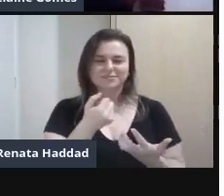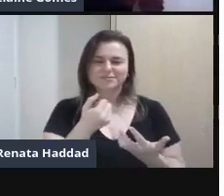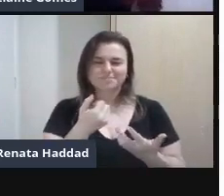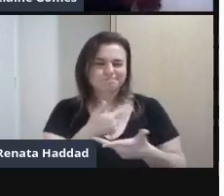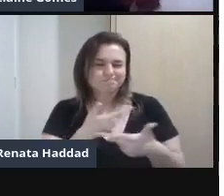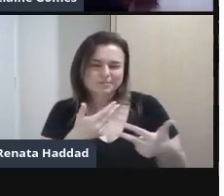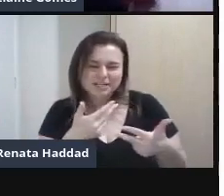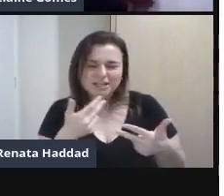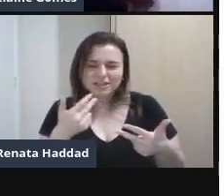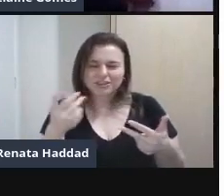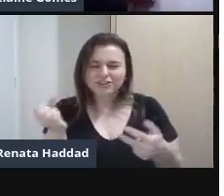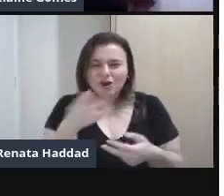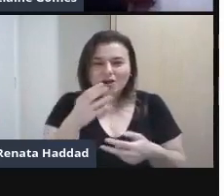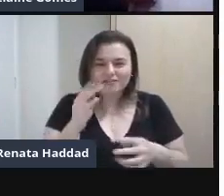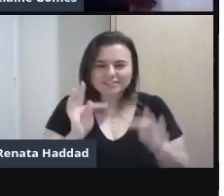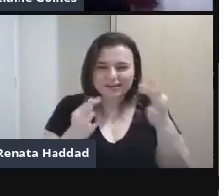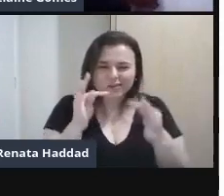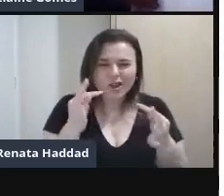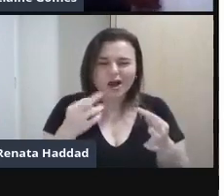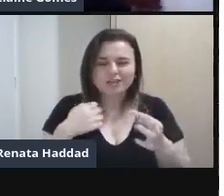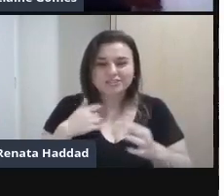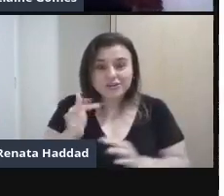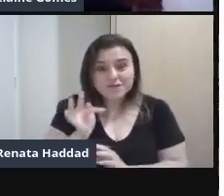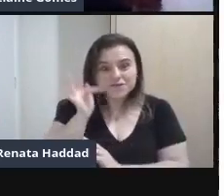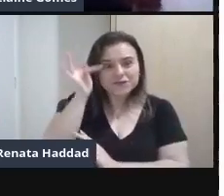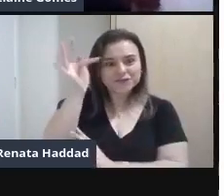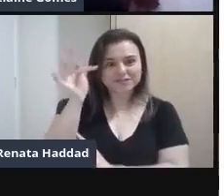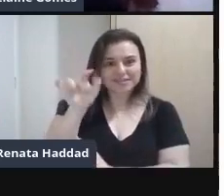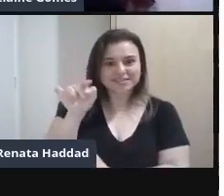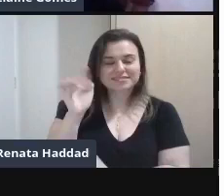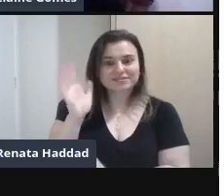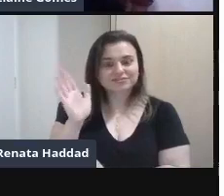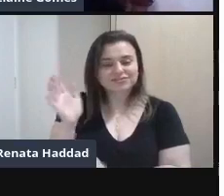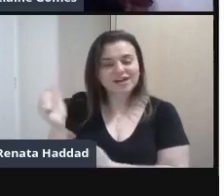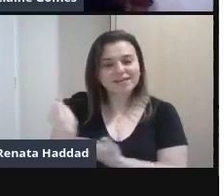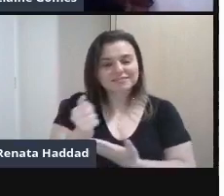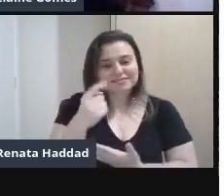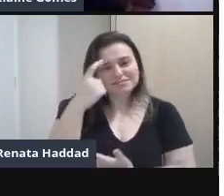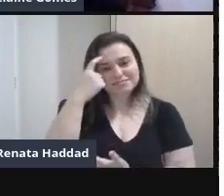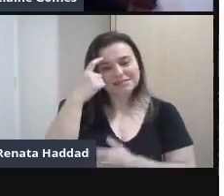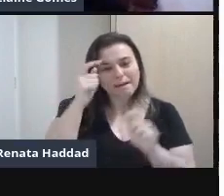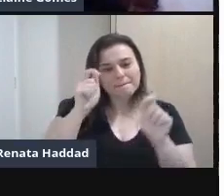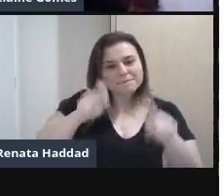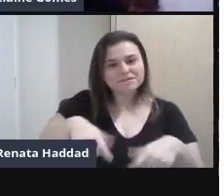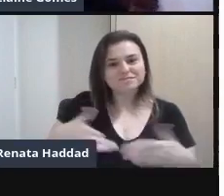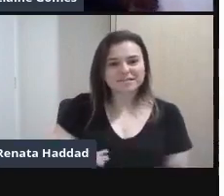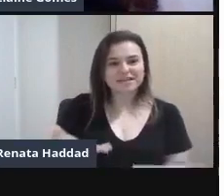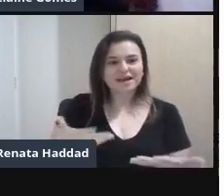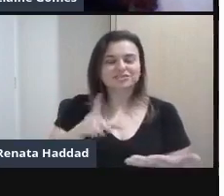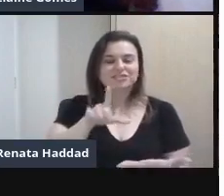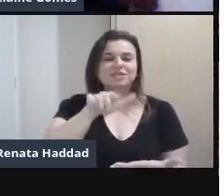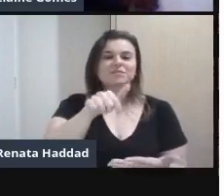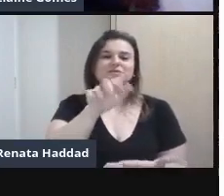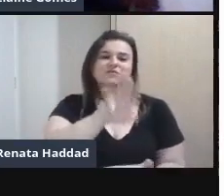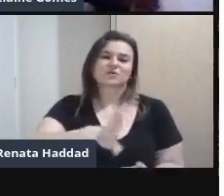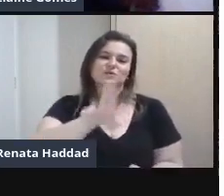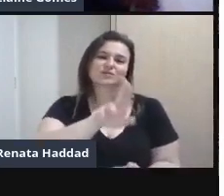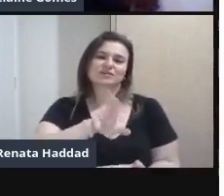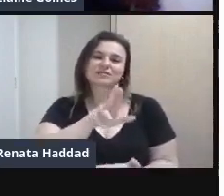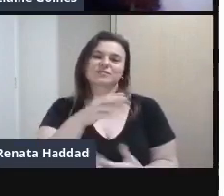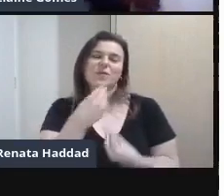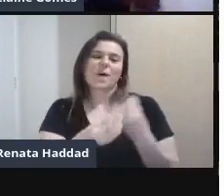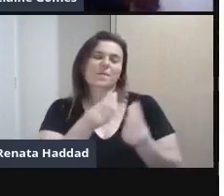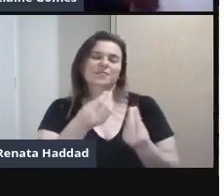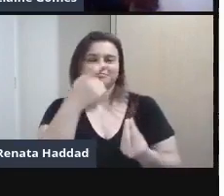O quanto ela já Trazia essas possibilidades E que depois Claro Ela foi utilizando Bastante nas suas obras Por meio das